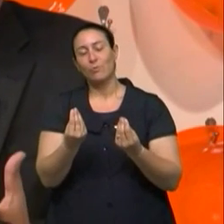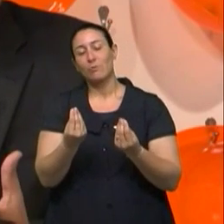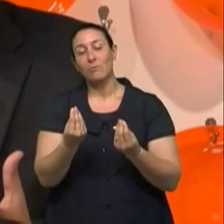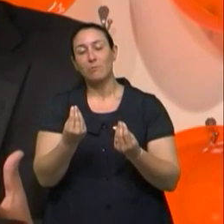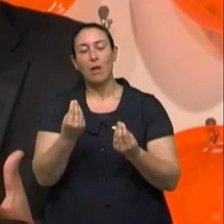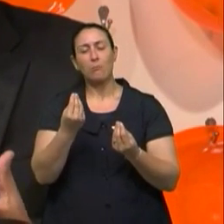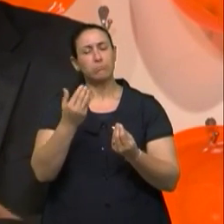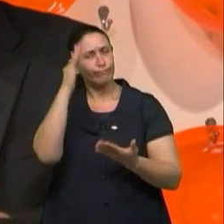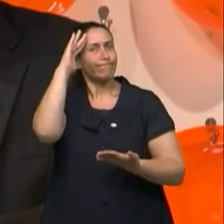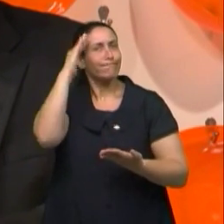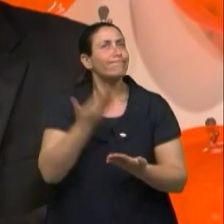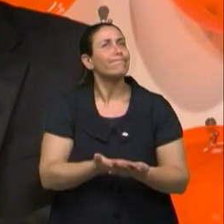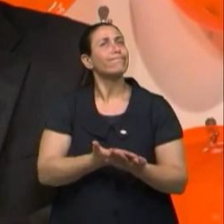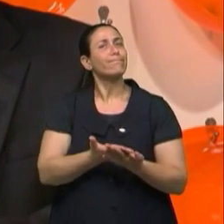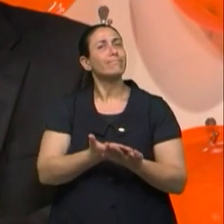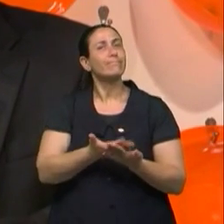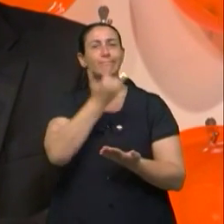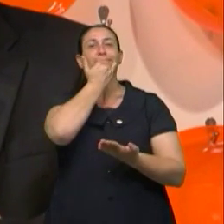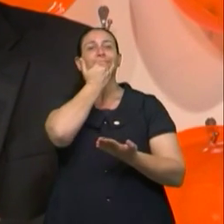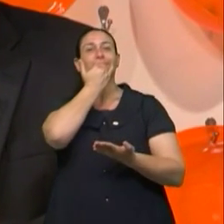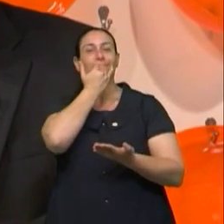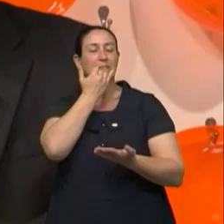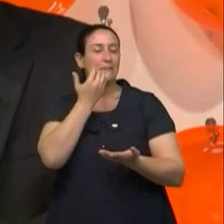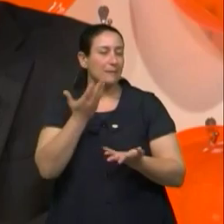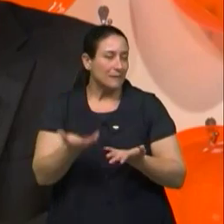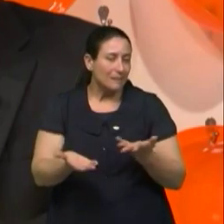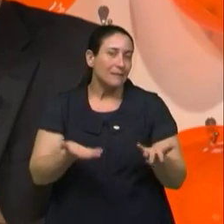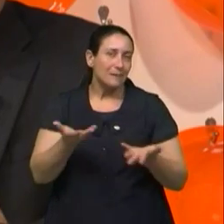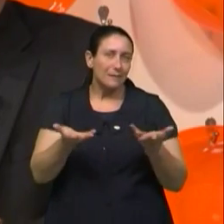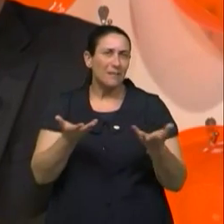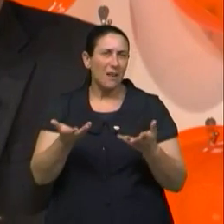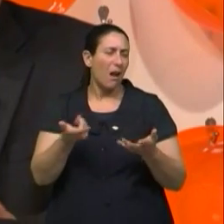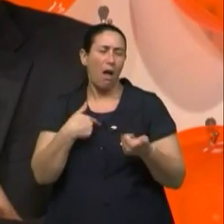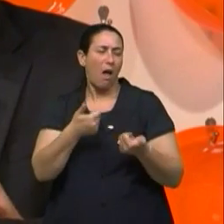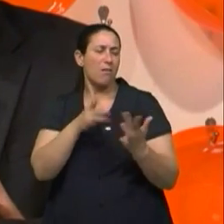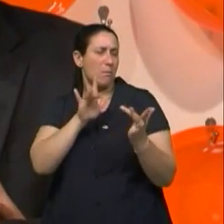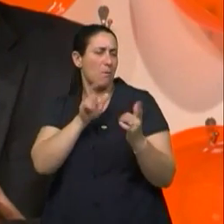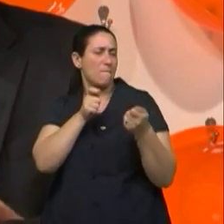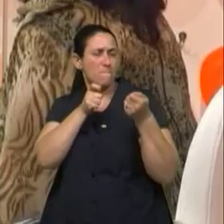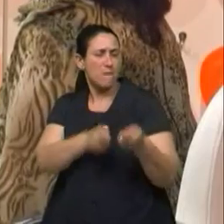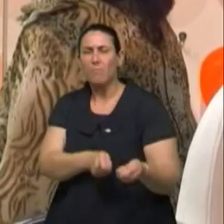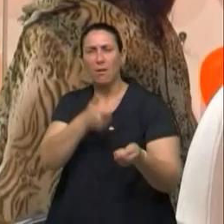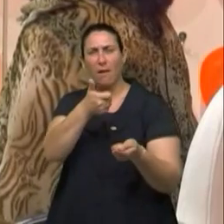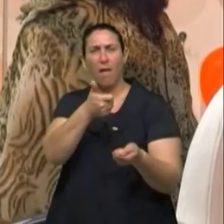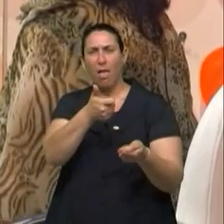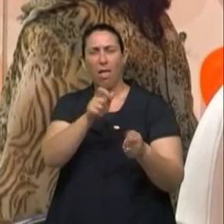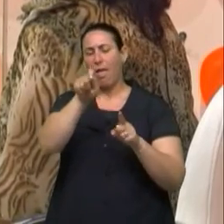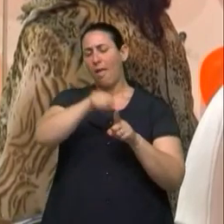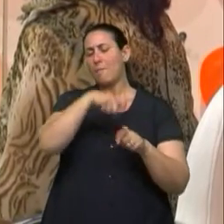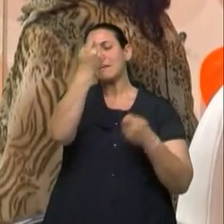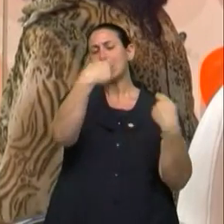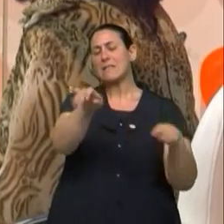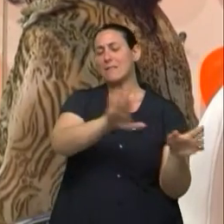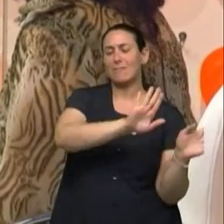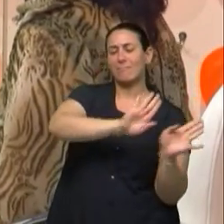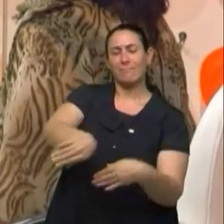da confiança, né, tem aquela velha história, ah, agora o namoro ficou firme, a gente pode... Agora é sério.